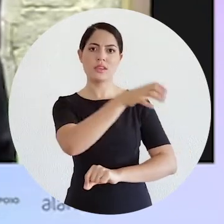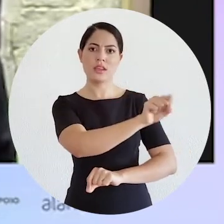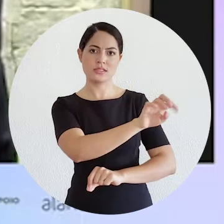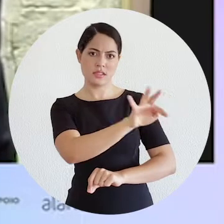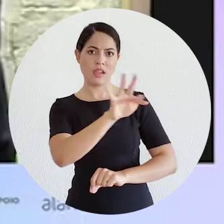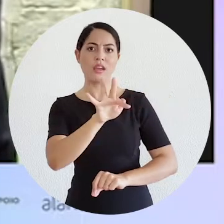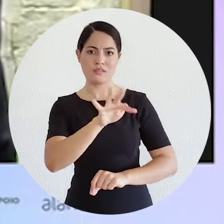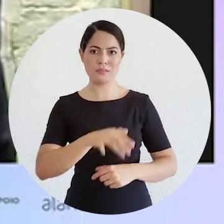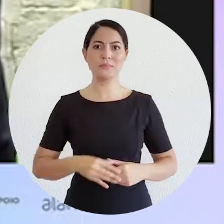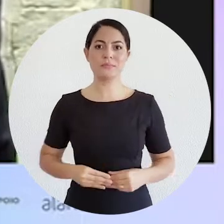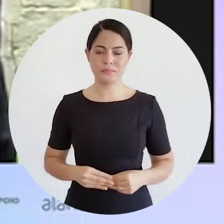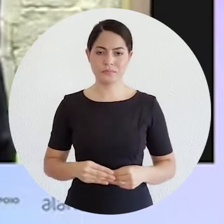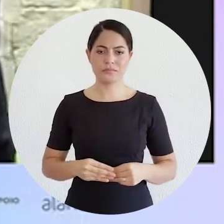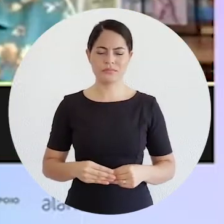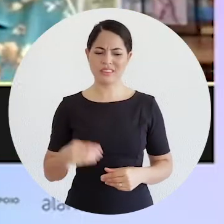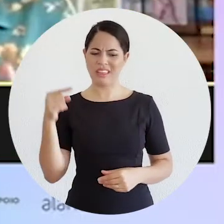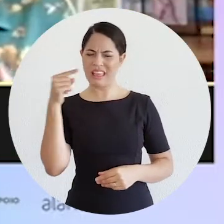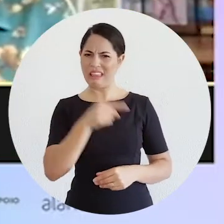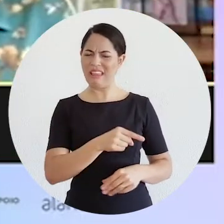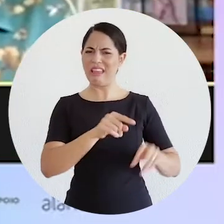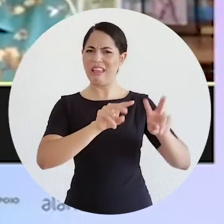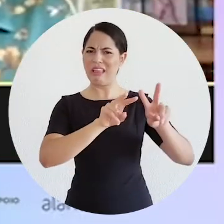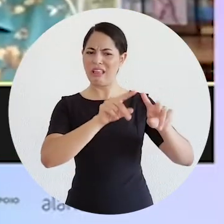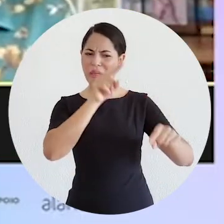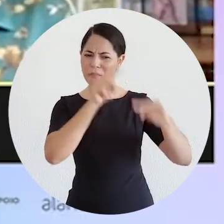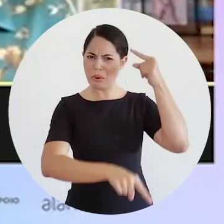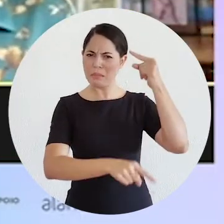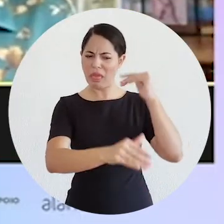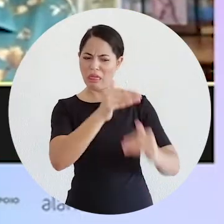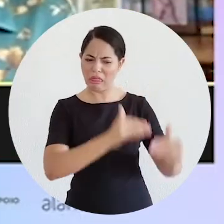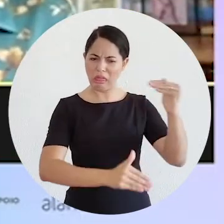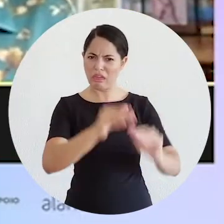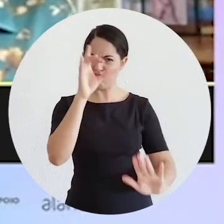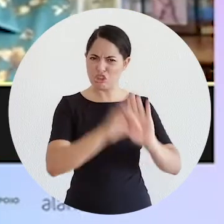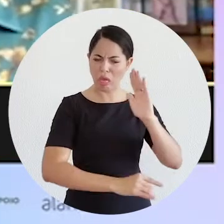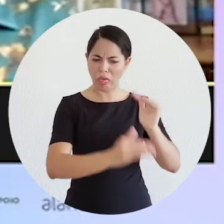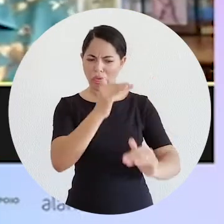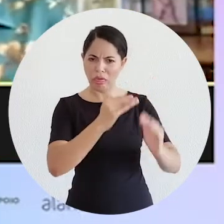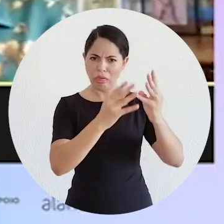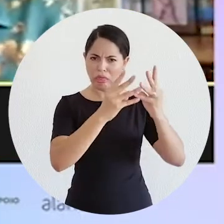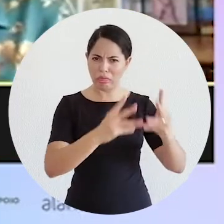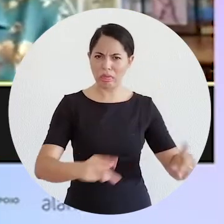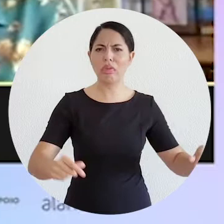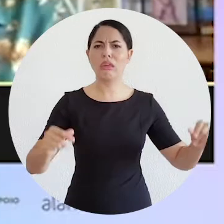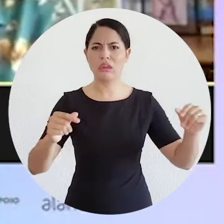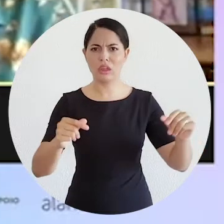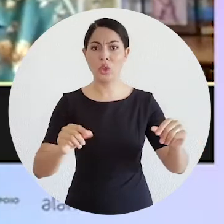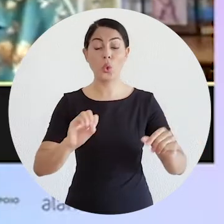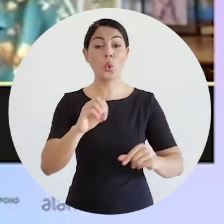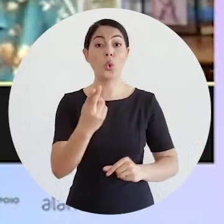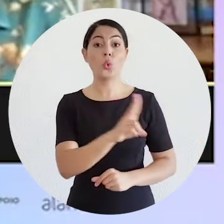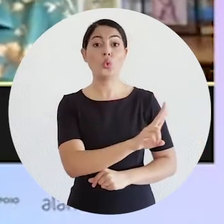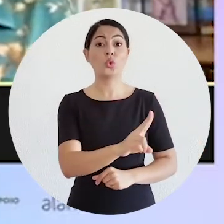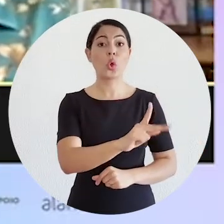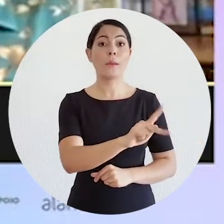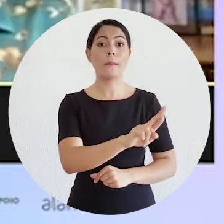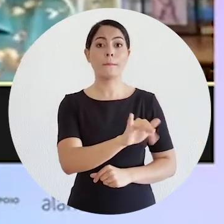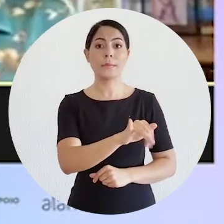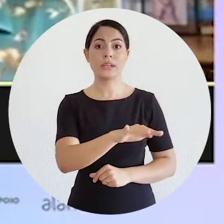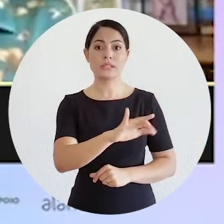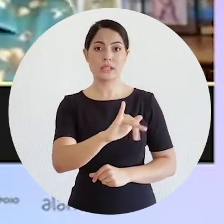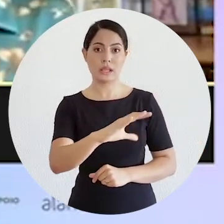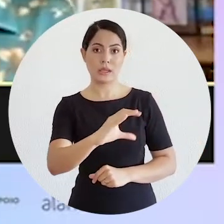acionar o Supremo Tribunal Federal. Essa proibição de retrocesso em direitos ou o princípio da